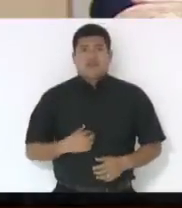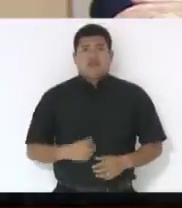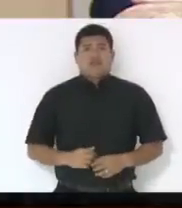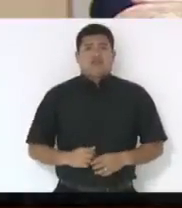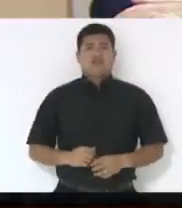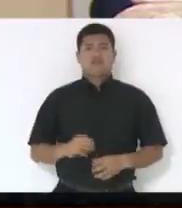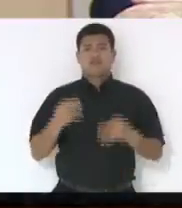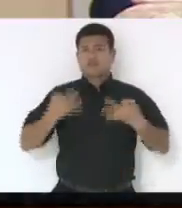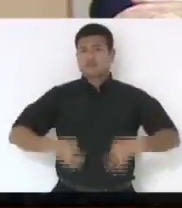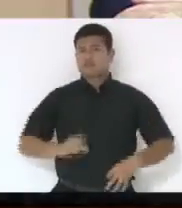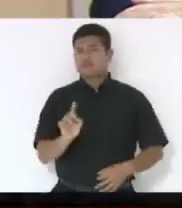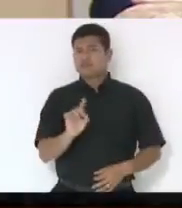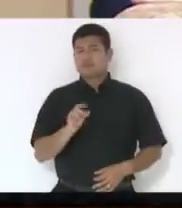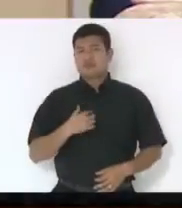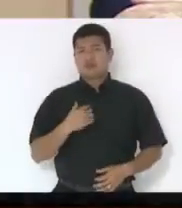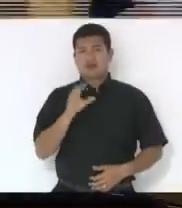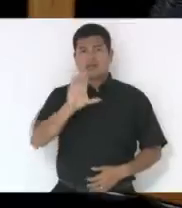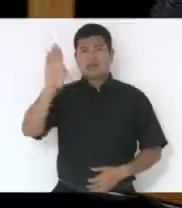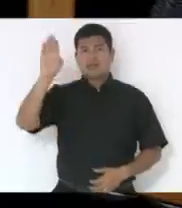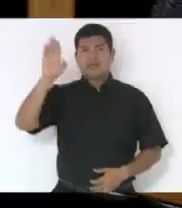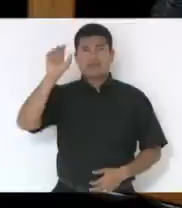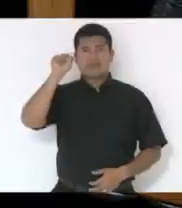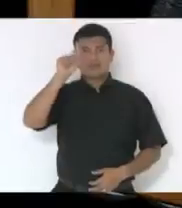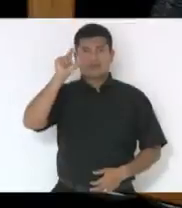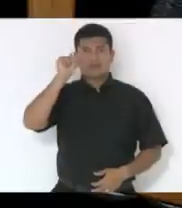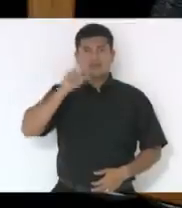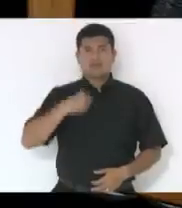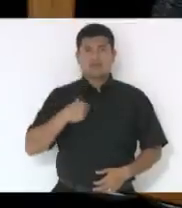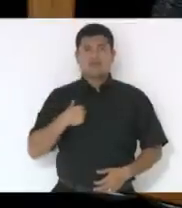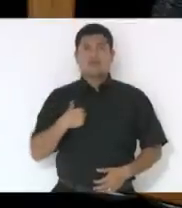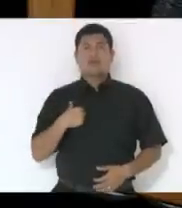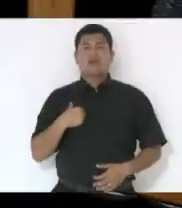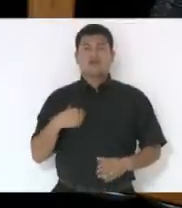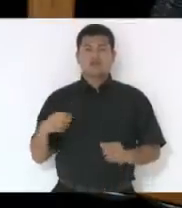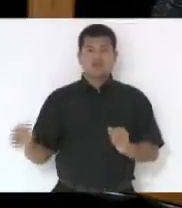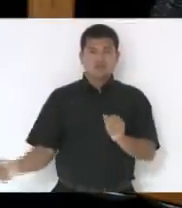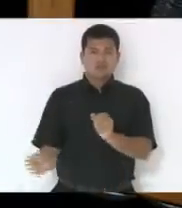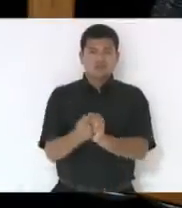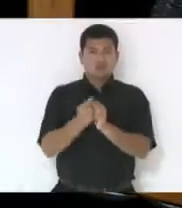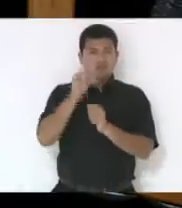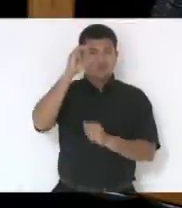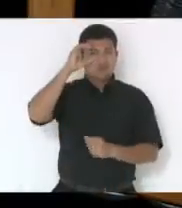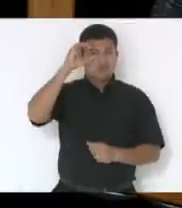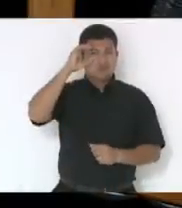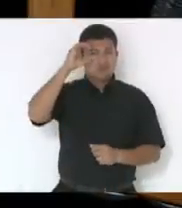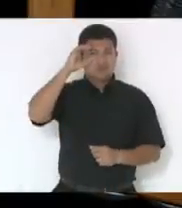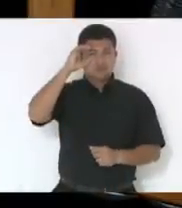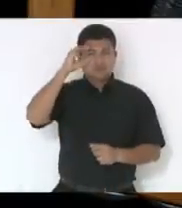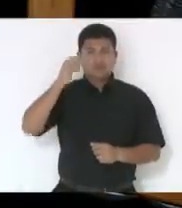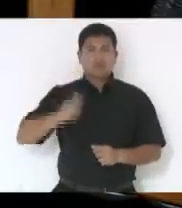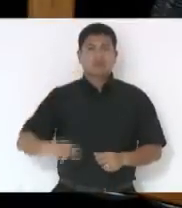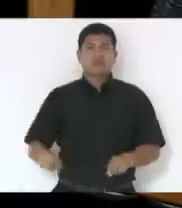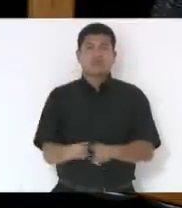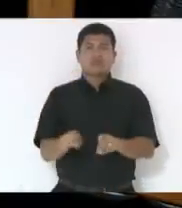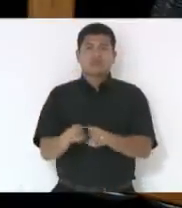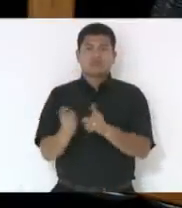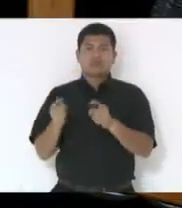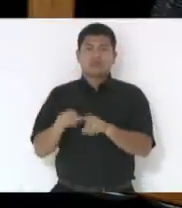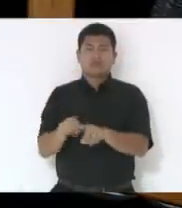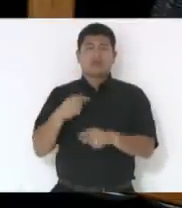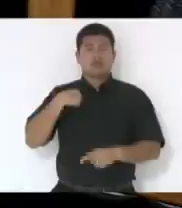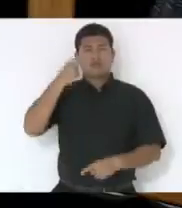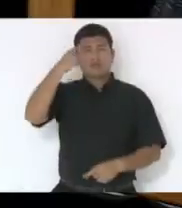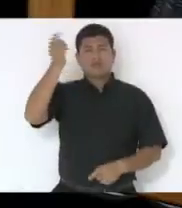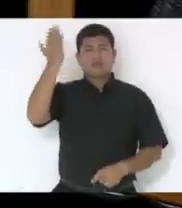deputado César Valduga. Bem, senhor presidente, eu quero fazer coro aí a fala do deputado Coruja. Eu me lembro que lá em Chapecó,